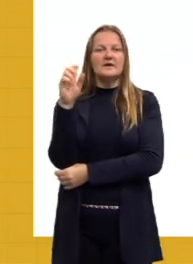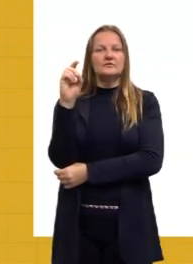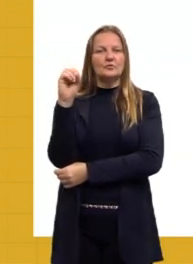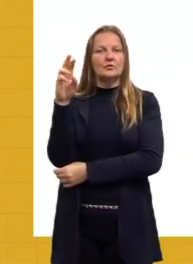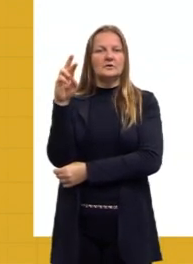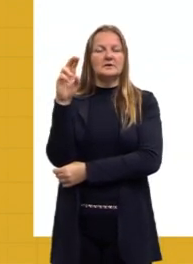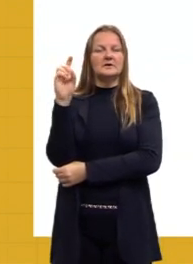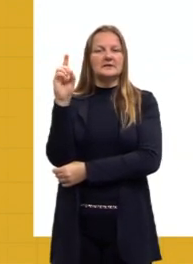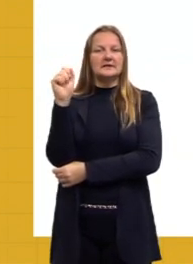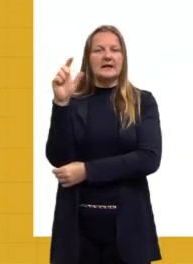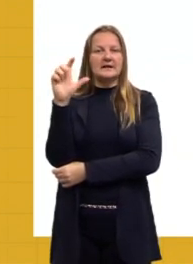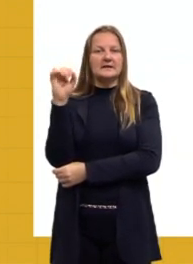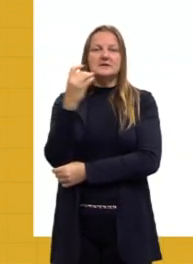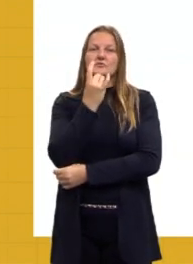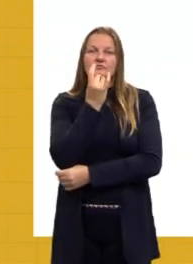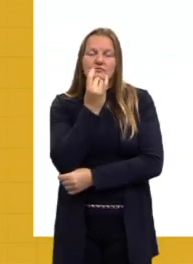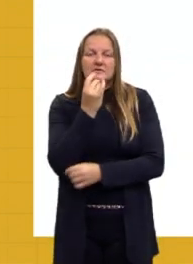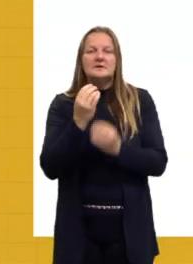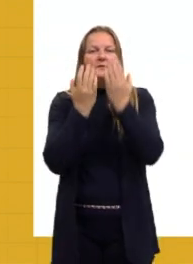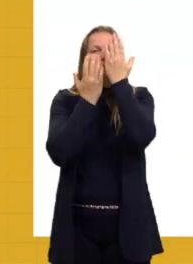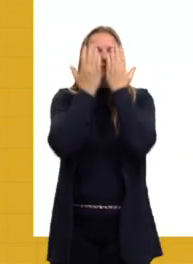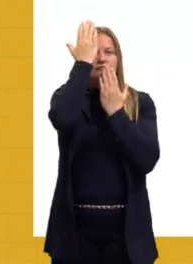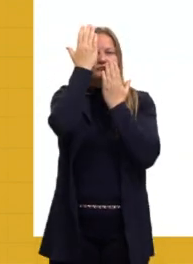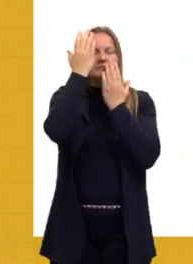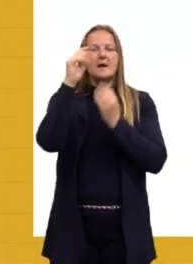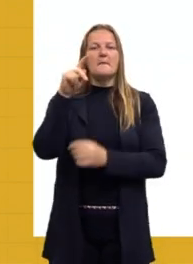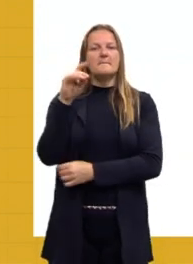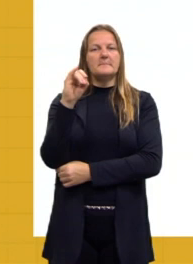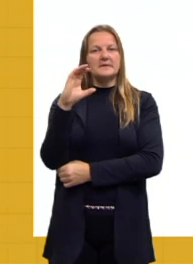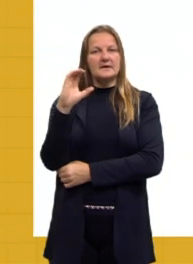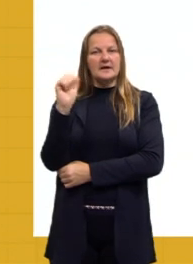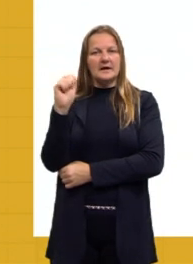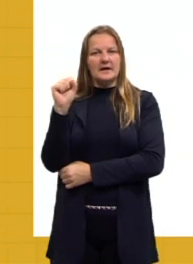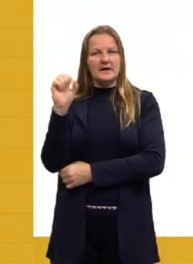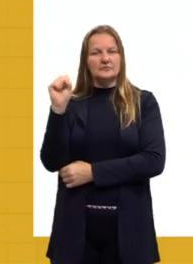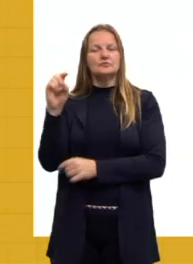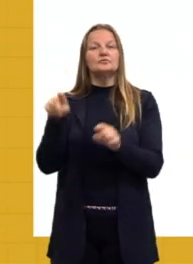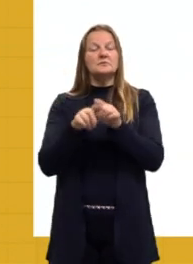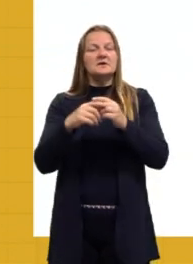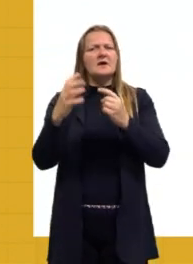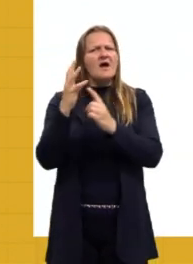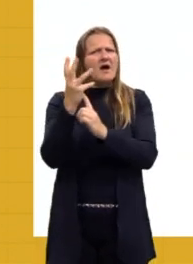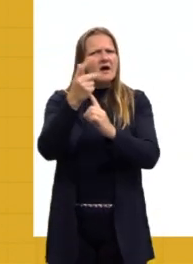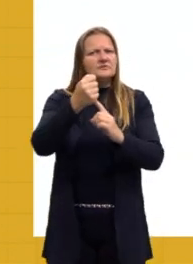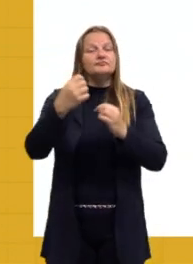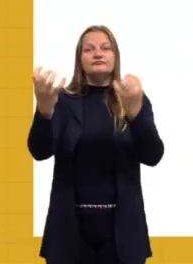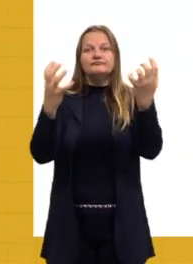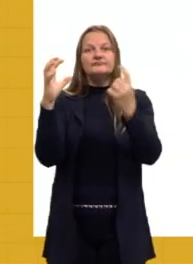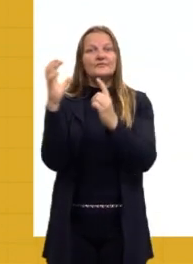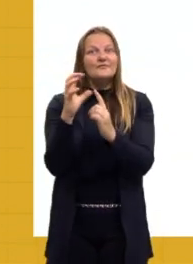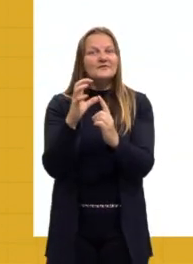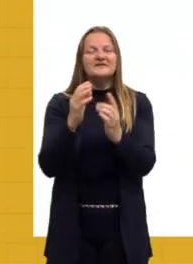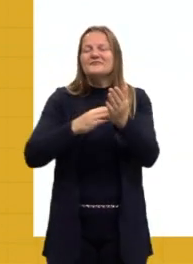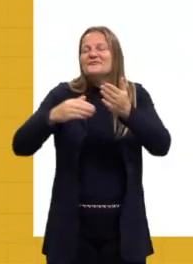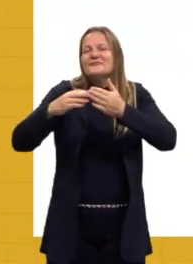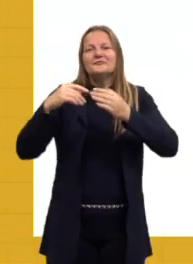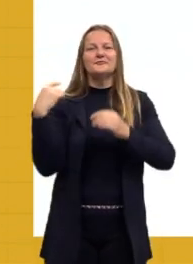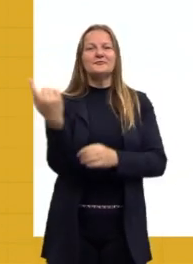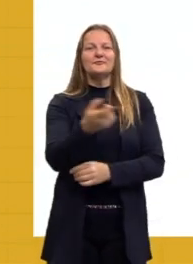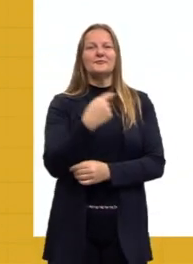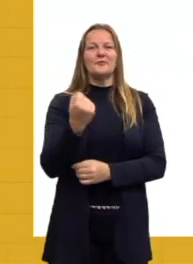compreenderem que esses movimentos aqui, essa arte que influenciou tudo o que a gente tem agora de arte.